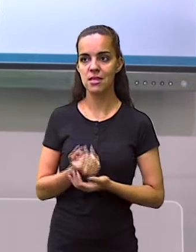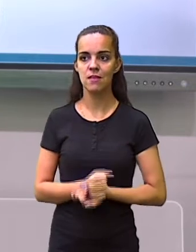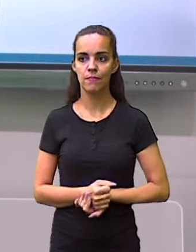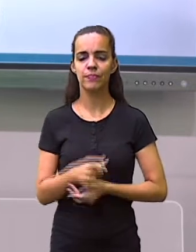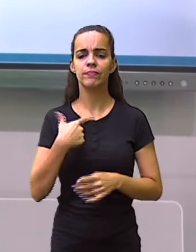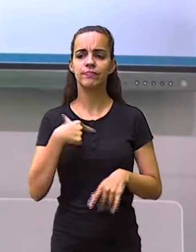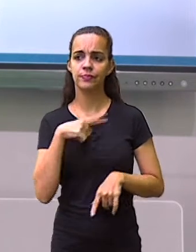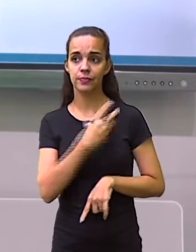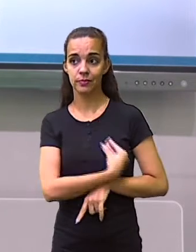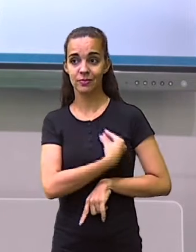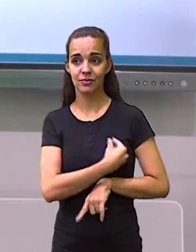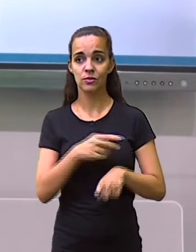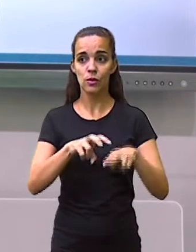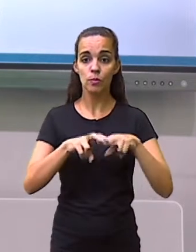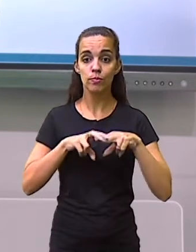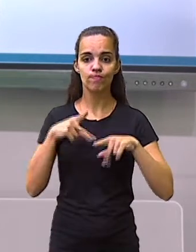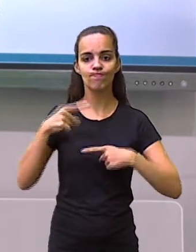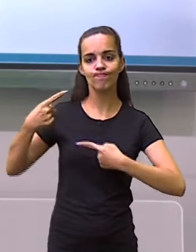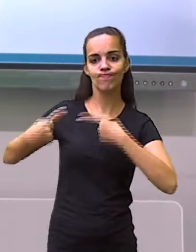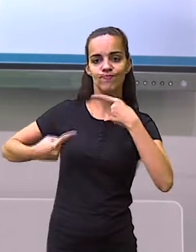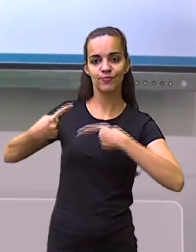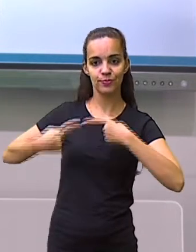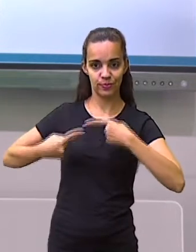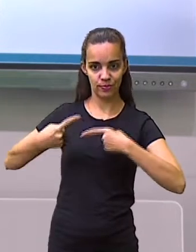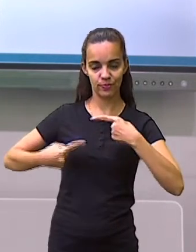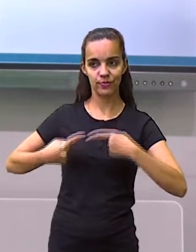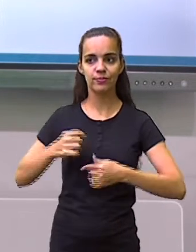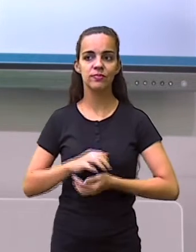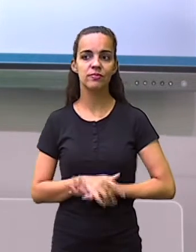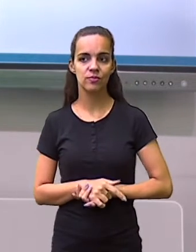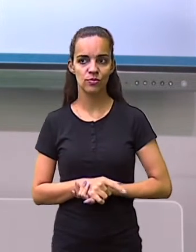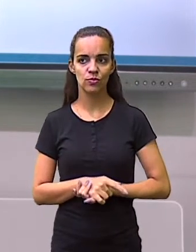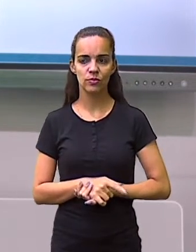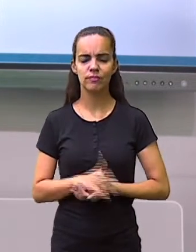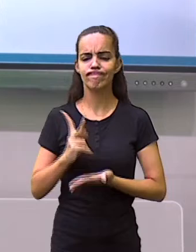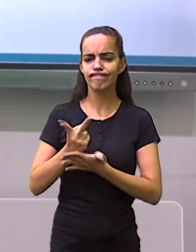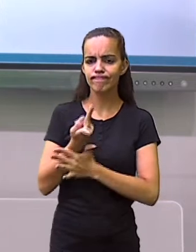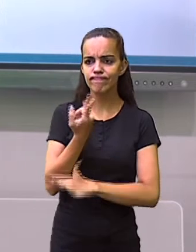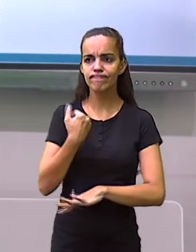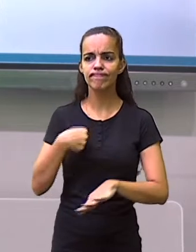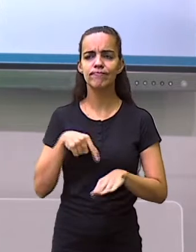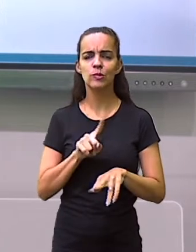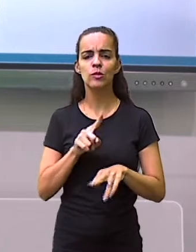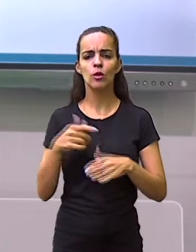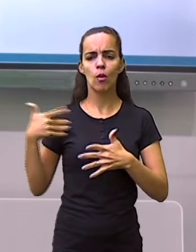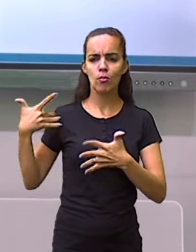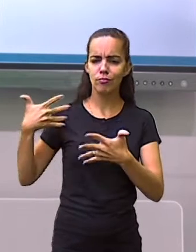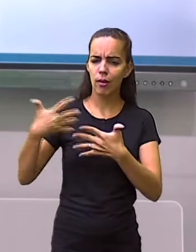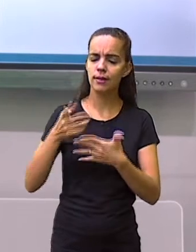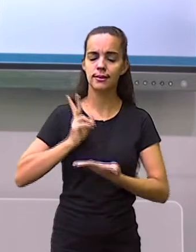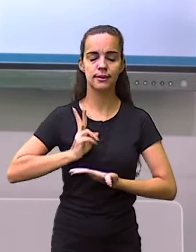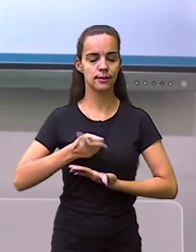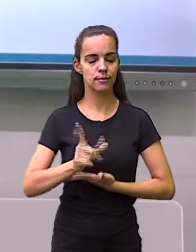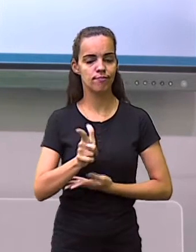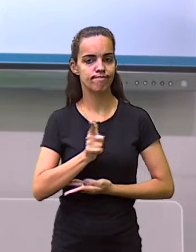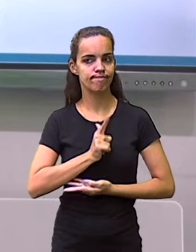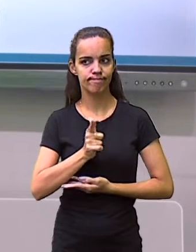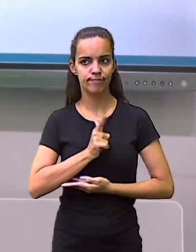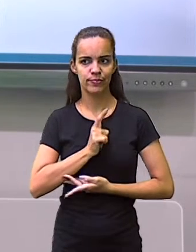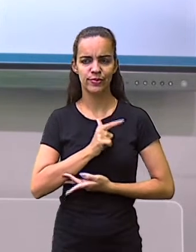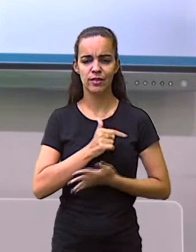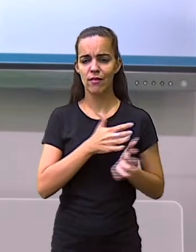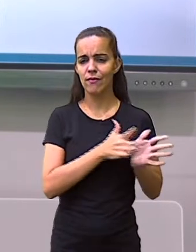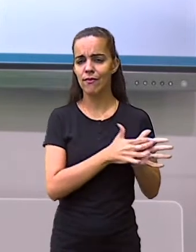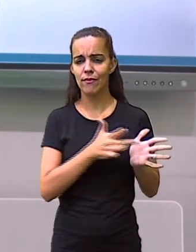Existe também o fator político, que ocorre com bastante frequência durante